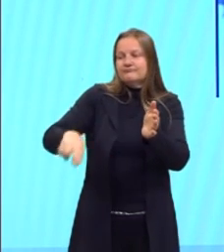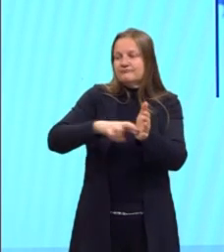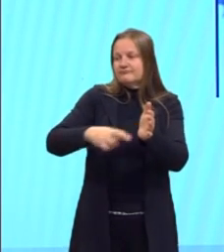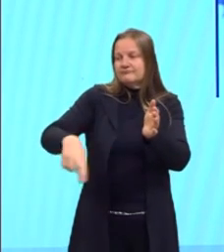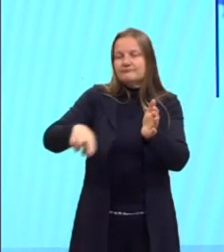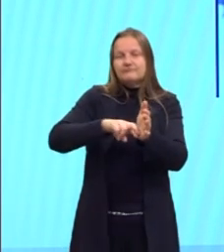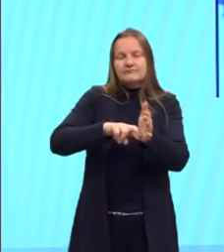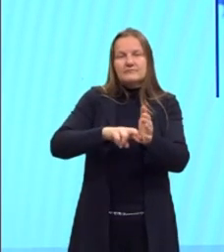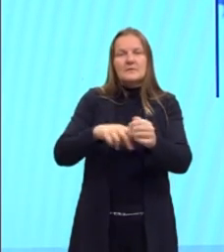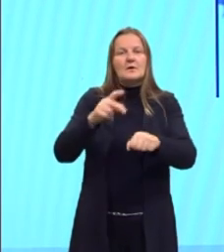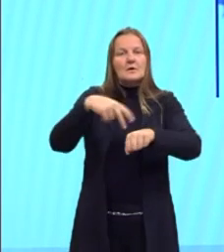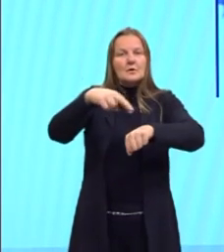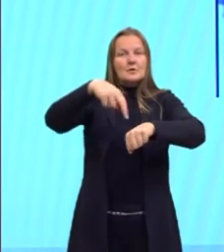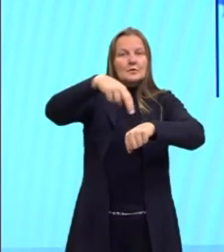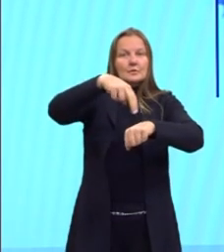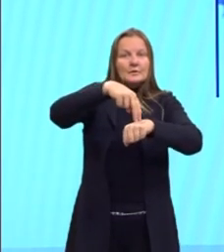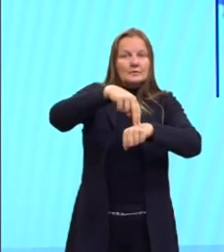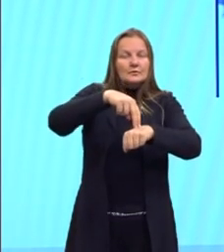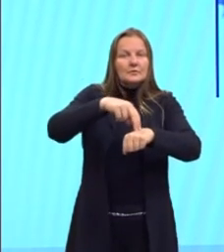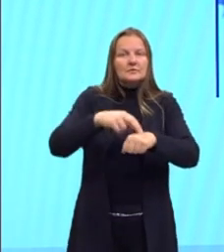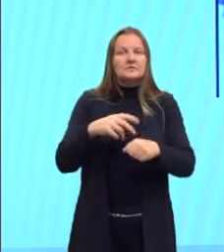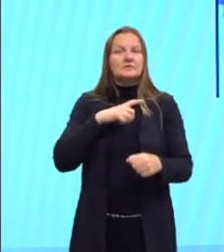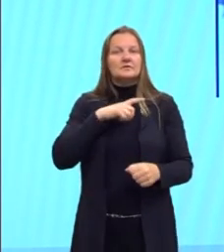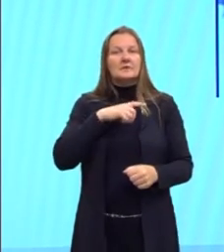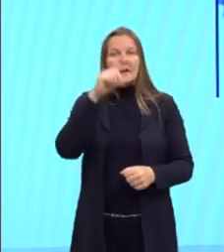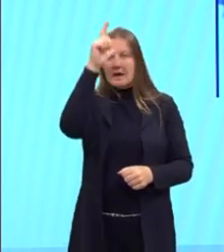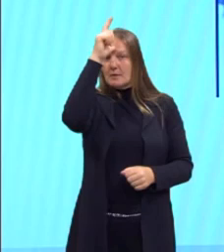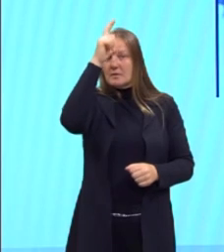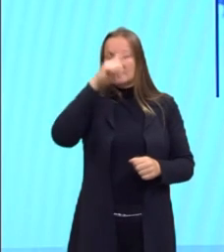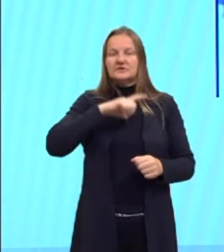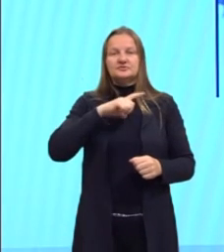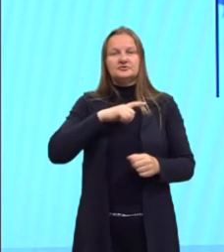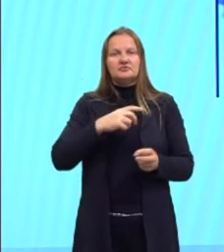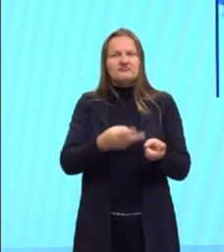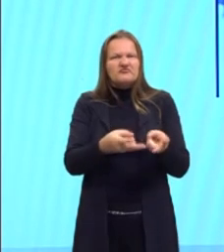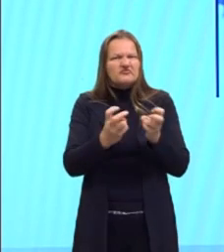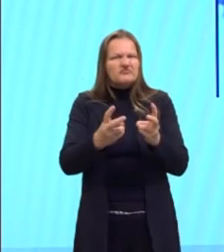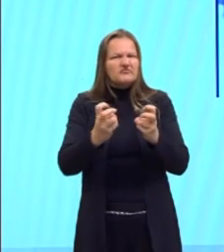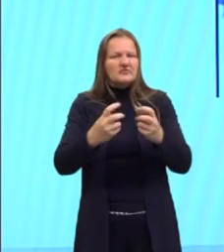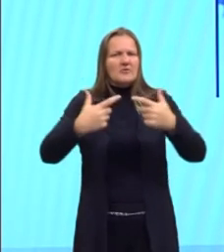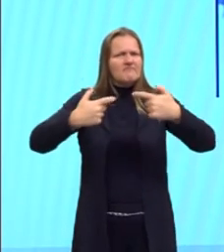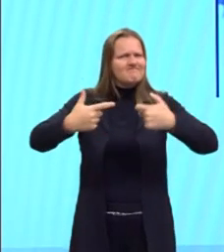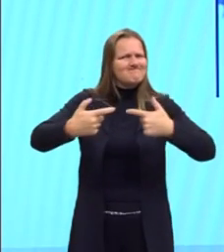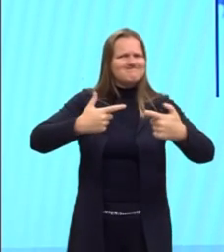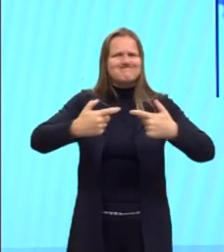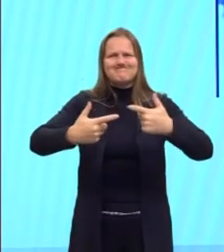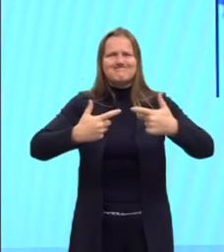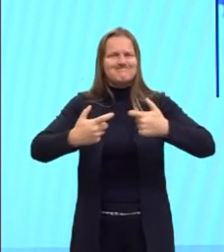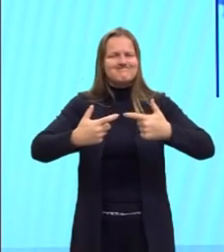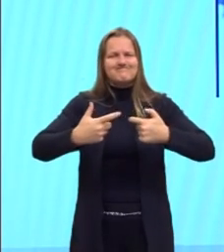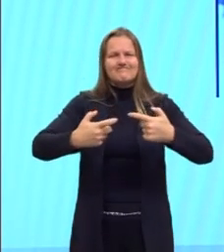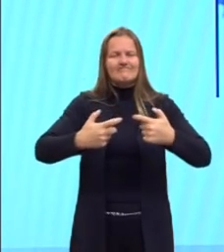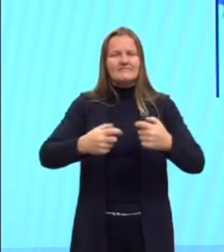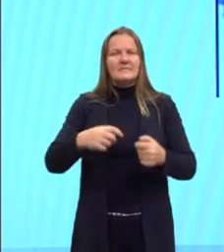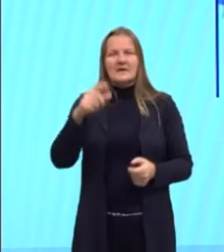essas nações aí que ela havia entrado em guerra, tá? Os próprios Estados Unidos já